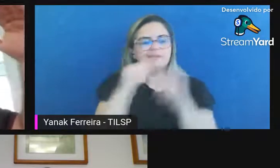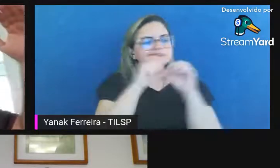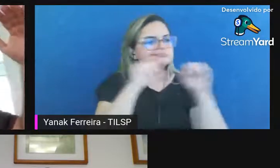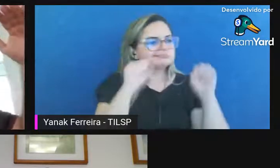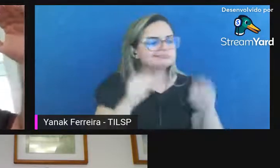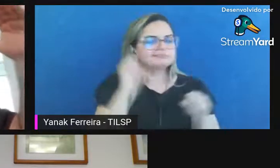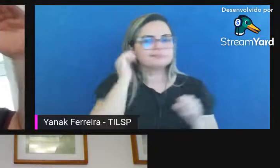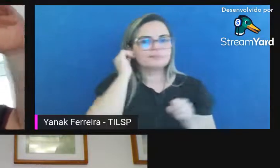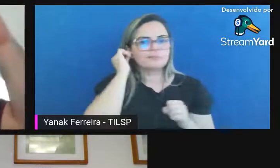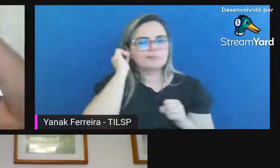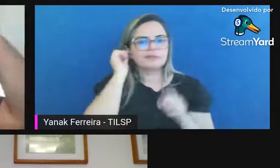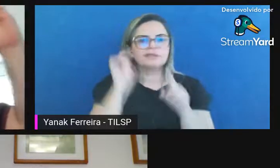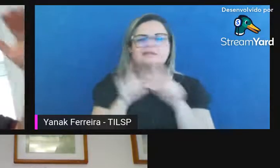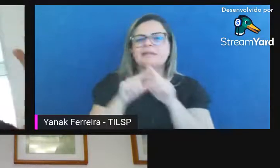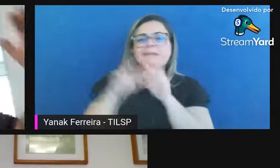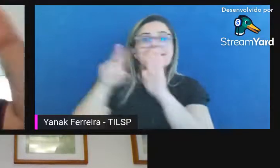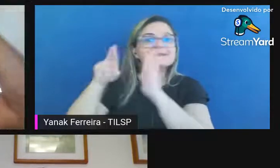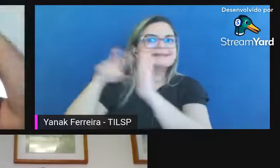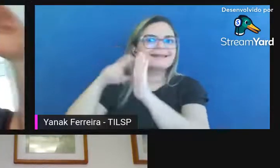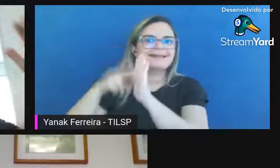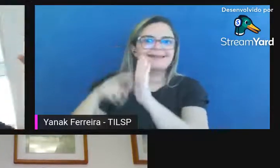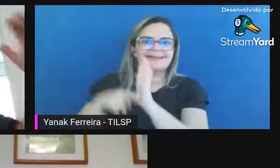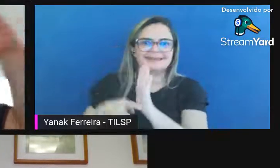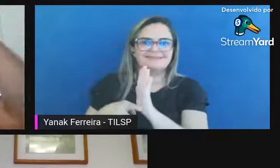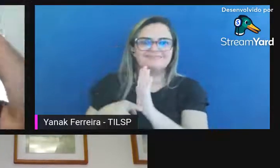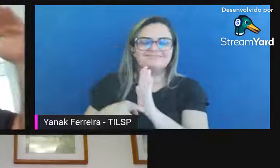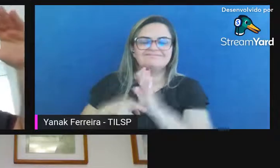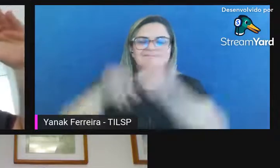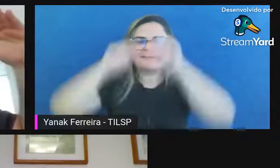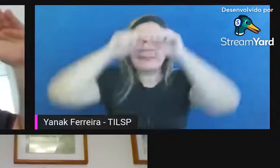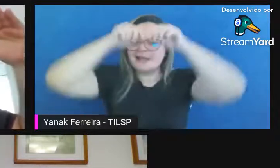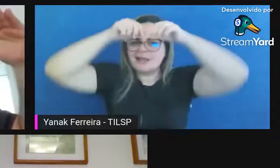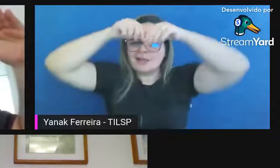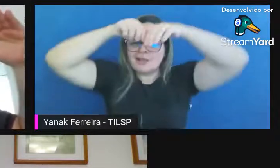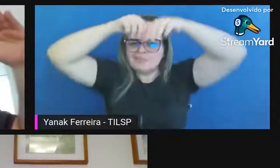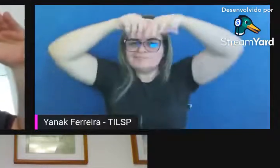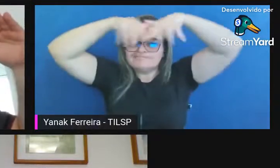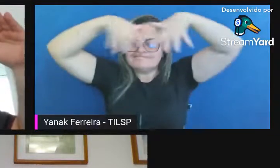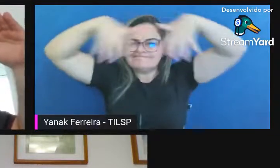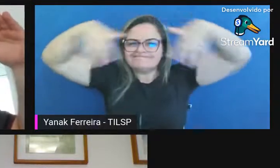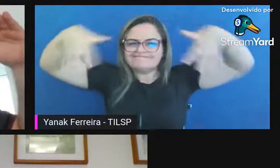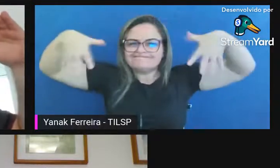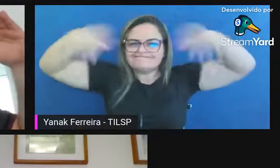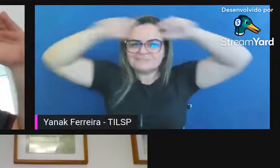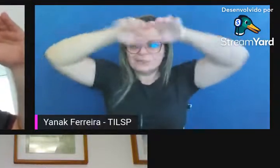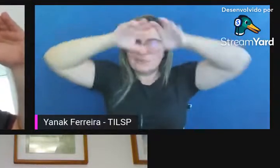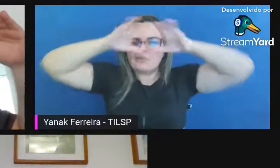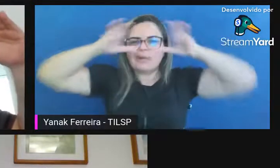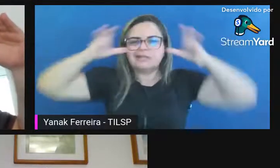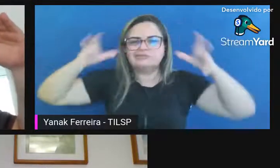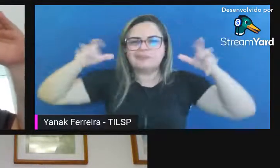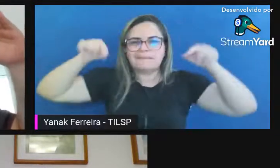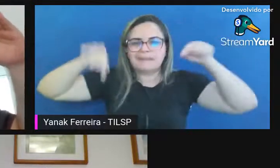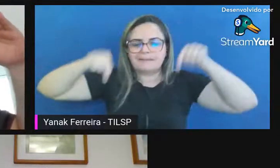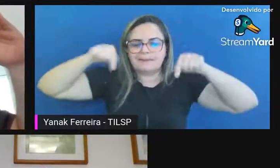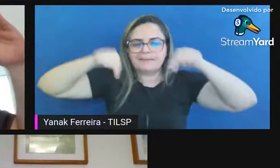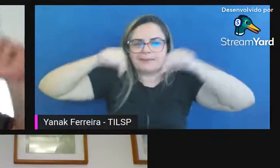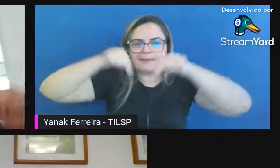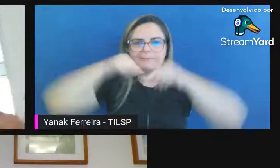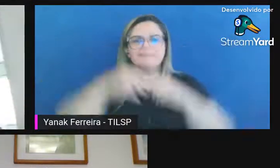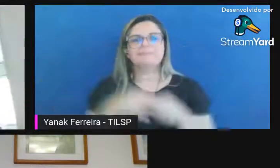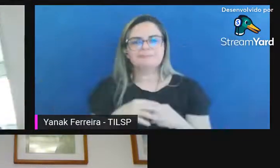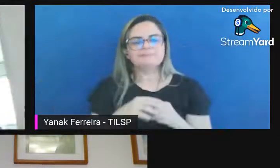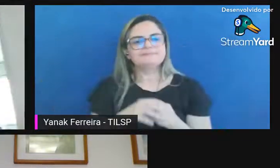questão normativa aquele guarda-chuva que eu falo preservação digital sistêmica